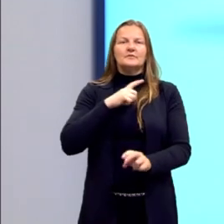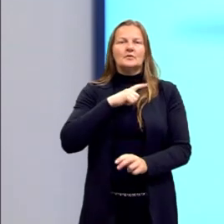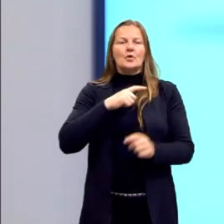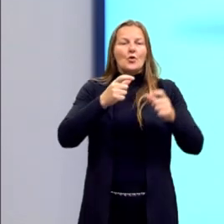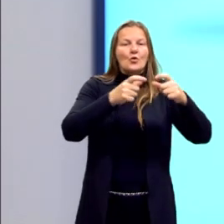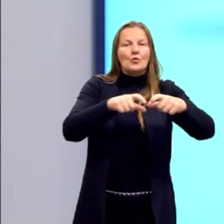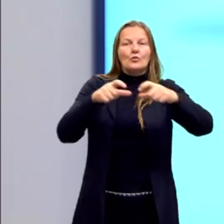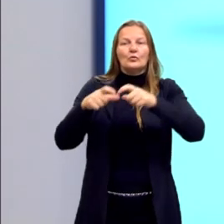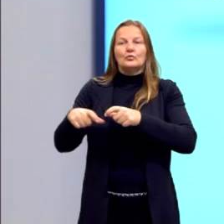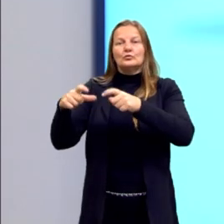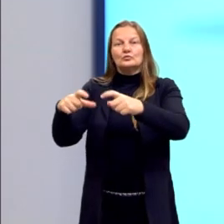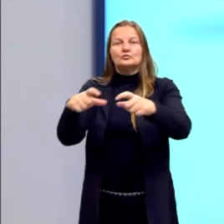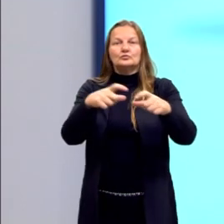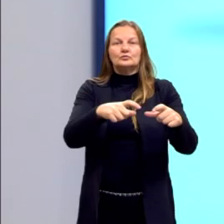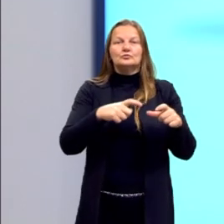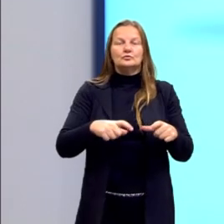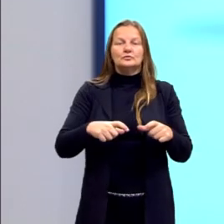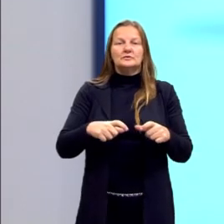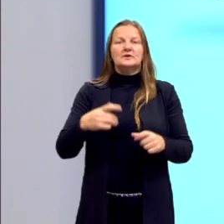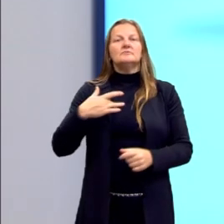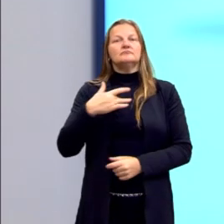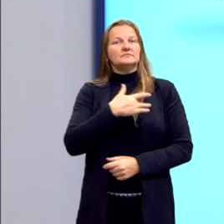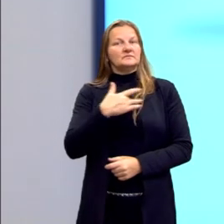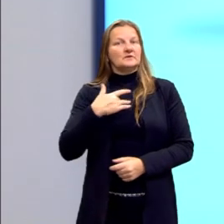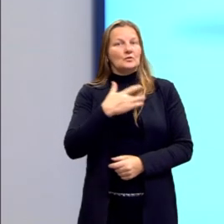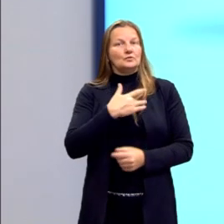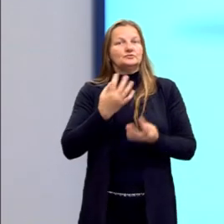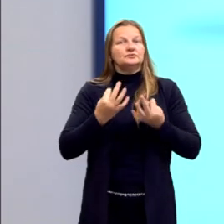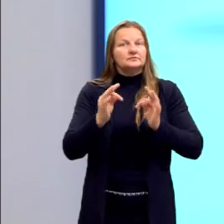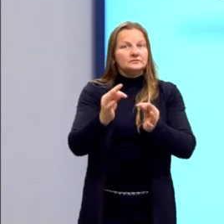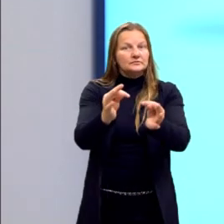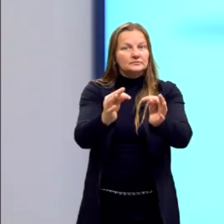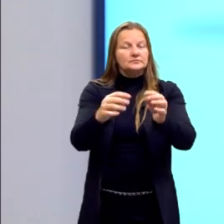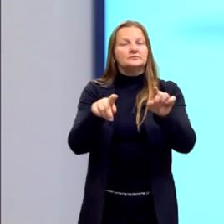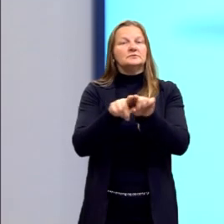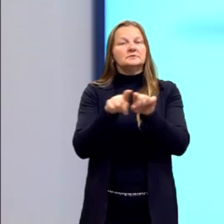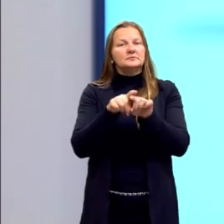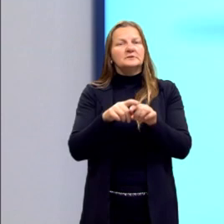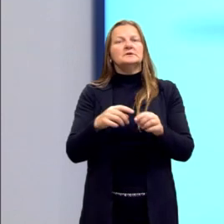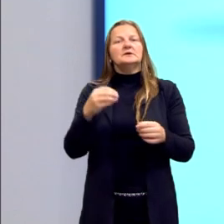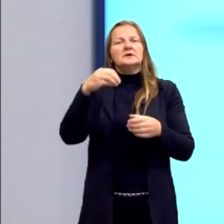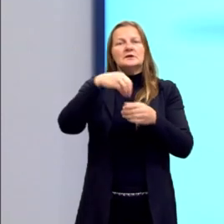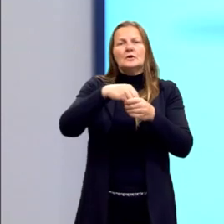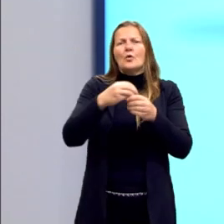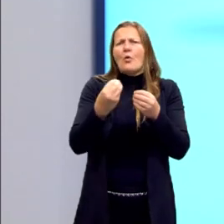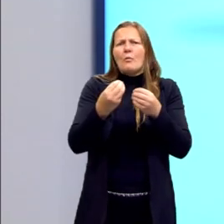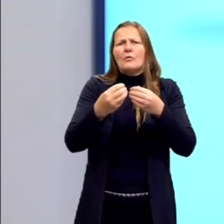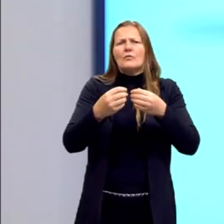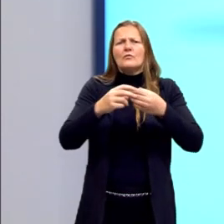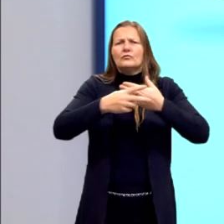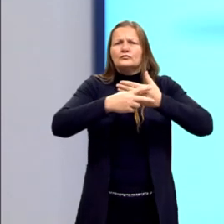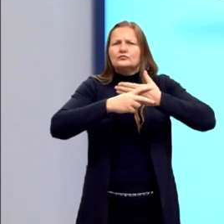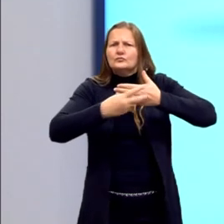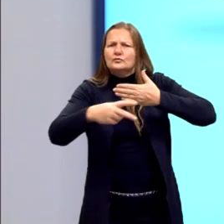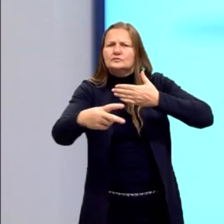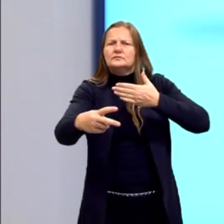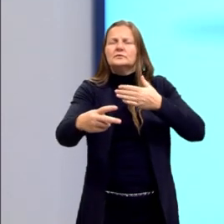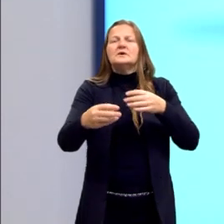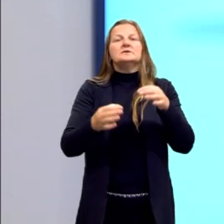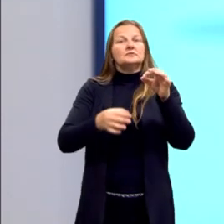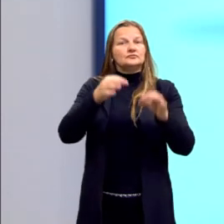lugares que vão desde saúde e tecnologia até suas implicações jurídicas.